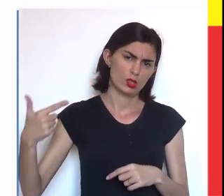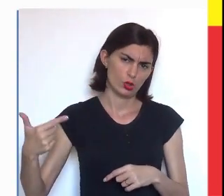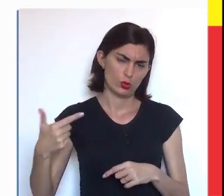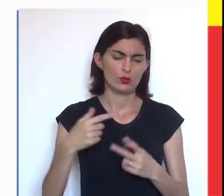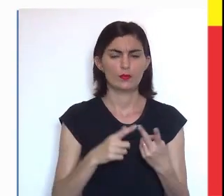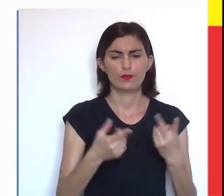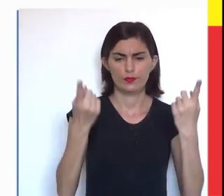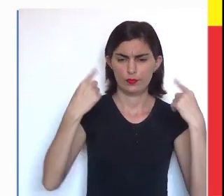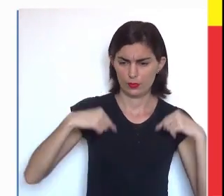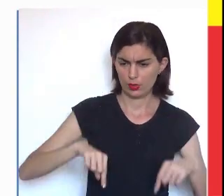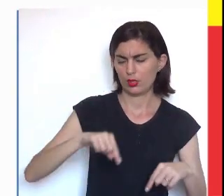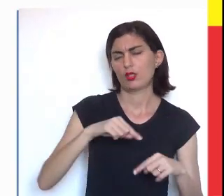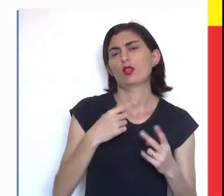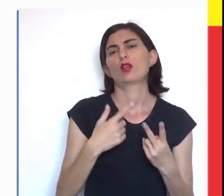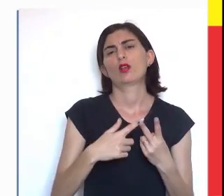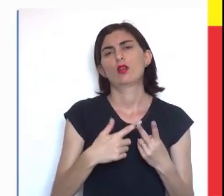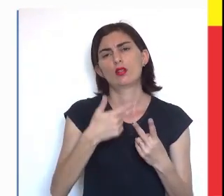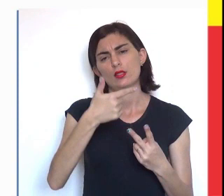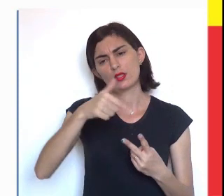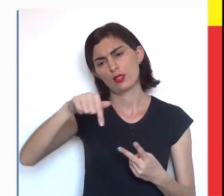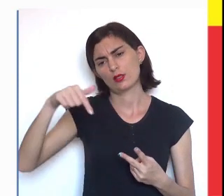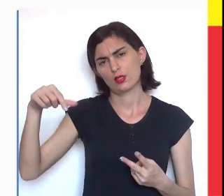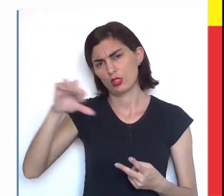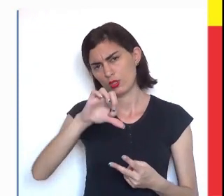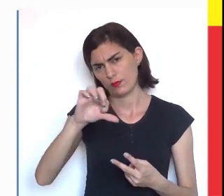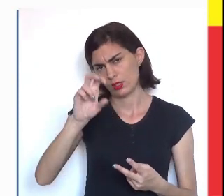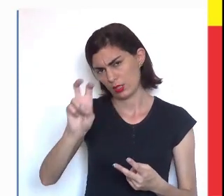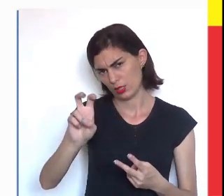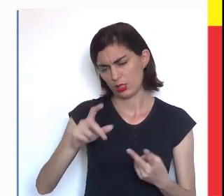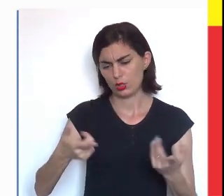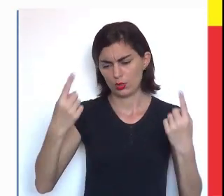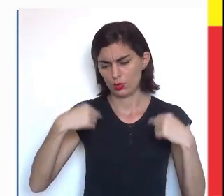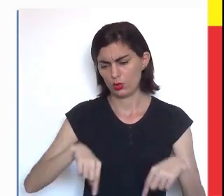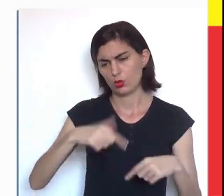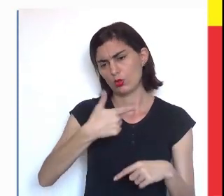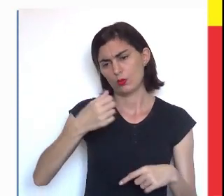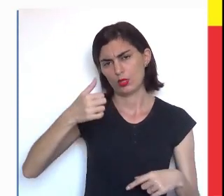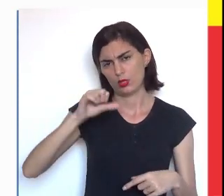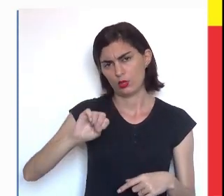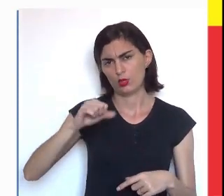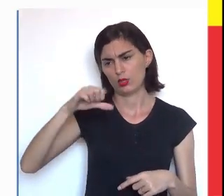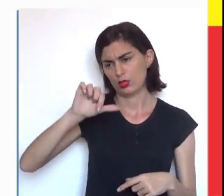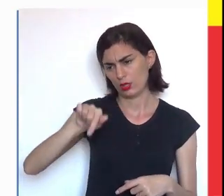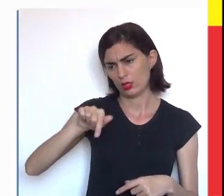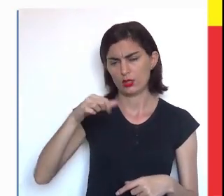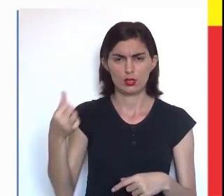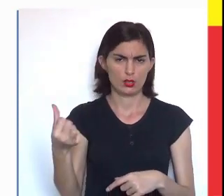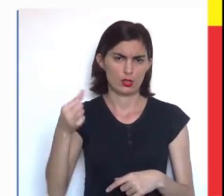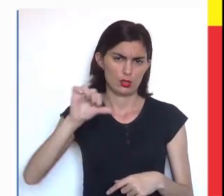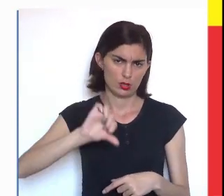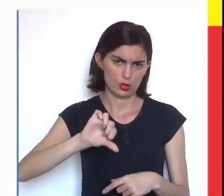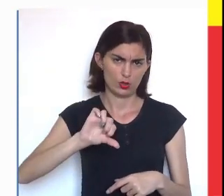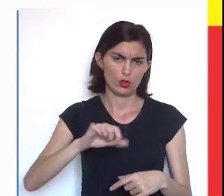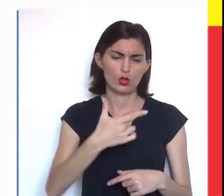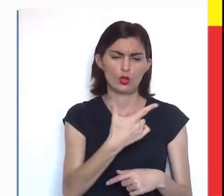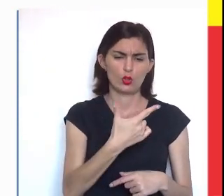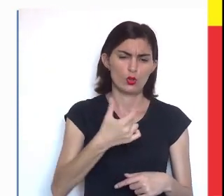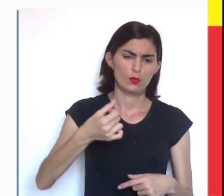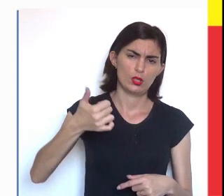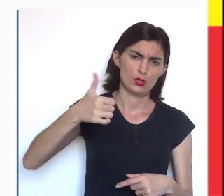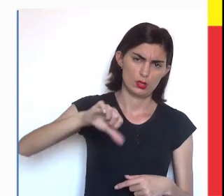832. Em 2017, 795. Em 2018, 769.